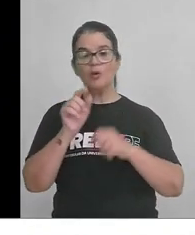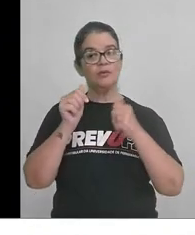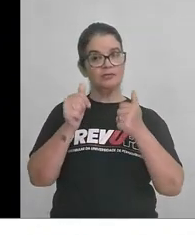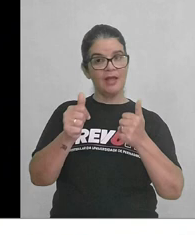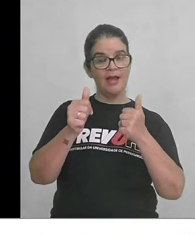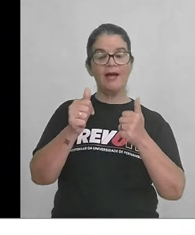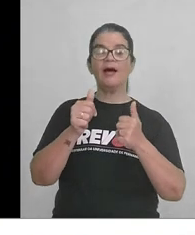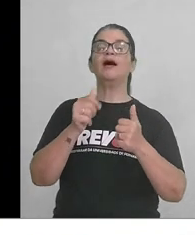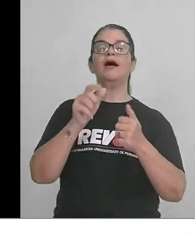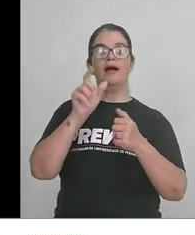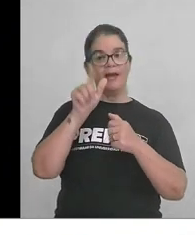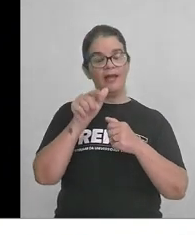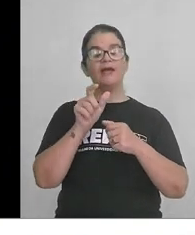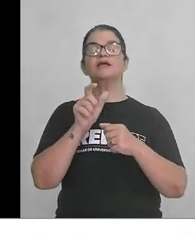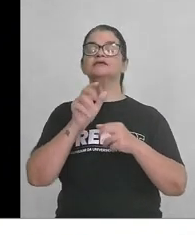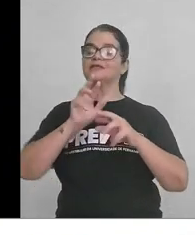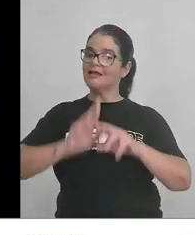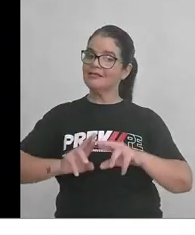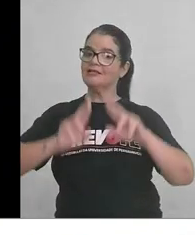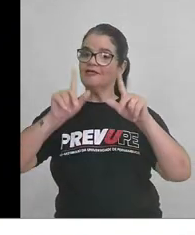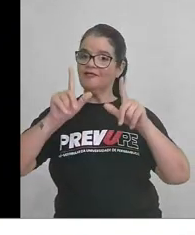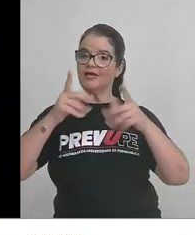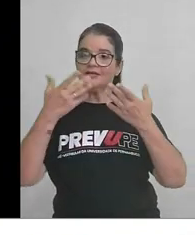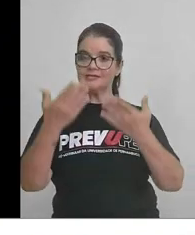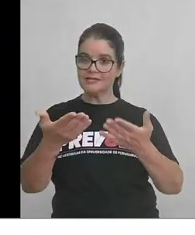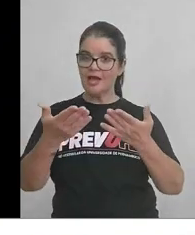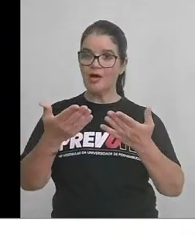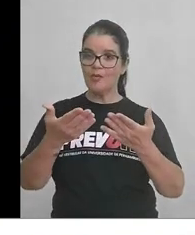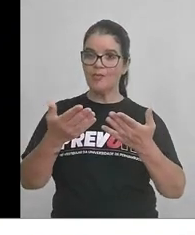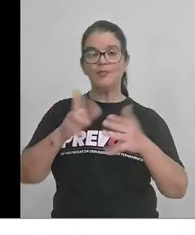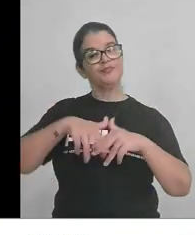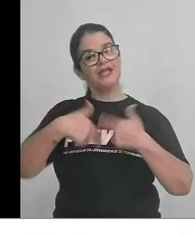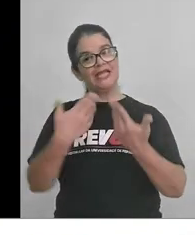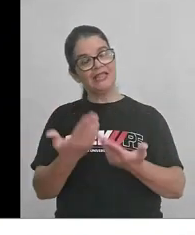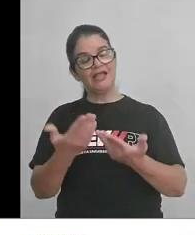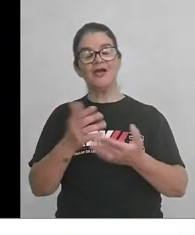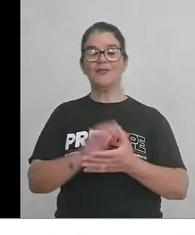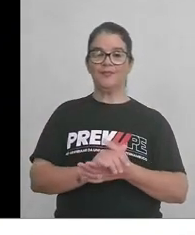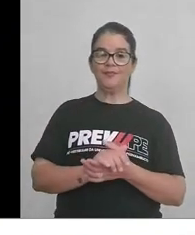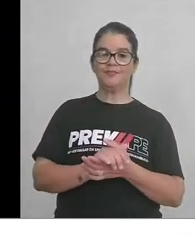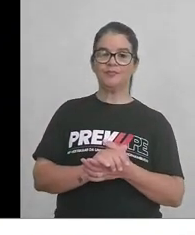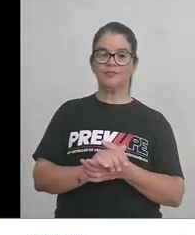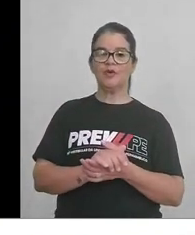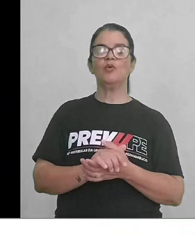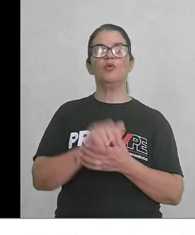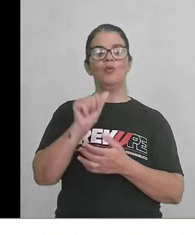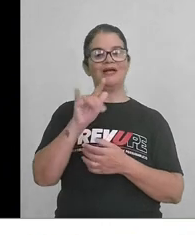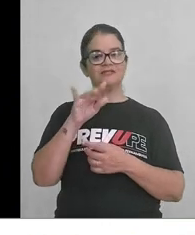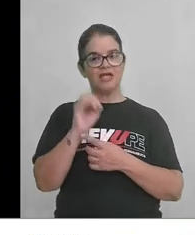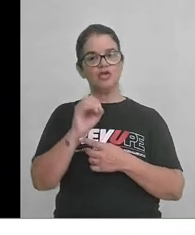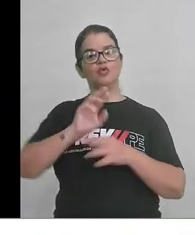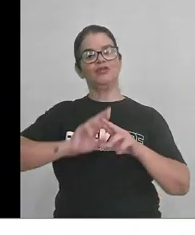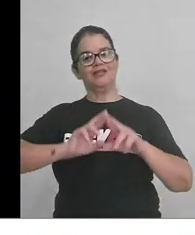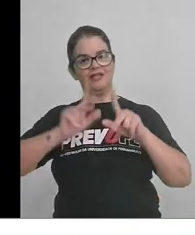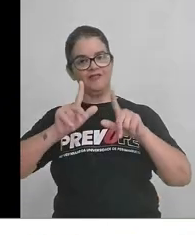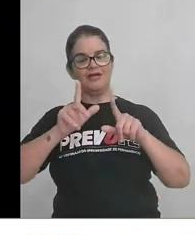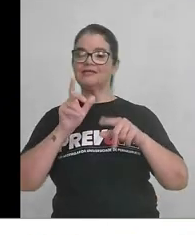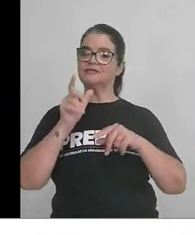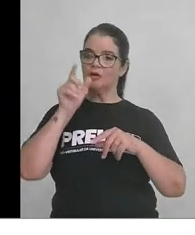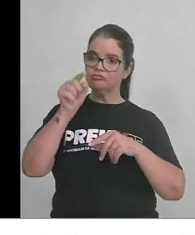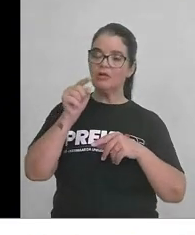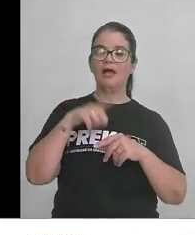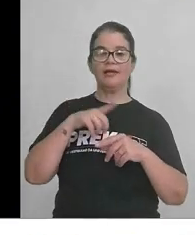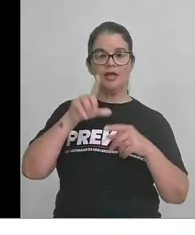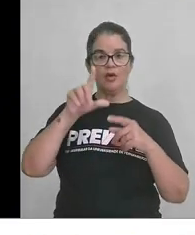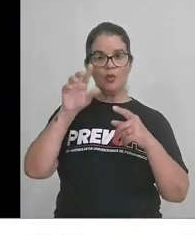E acrítico é o acento diferencial. Então, o acento diferencial está aqui.